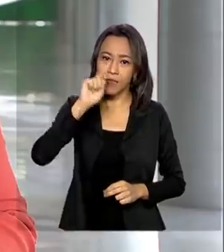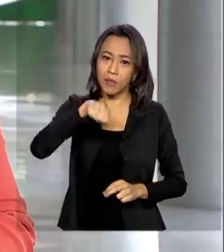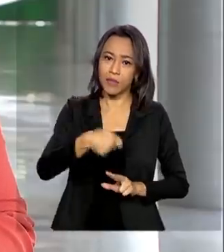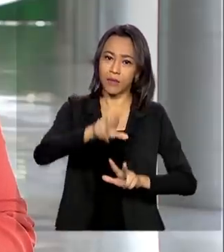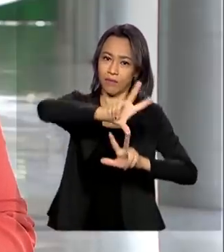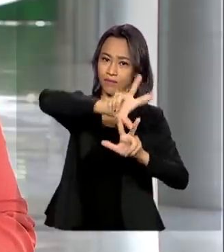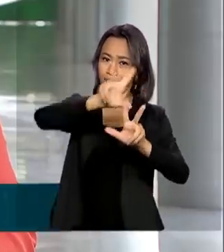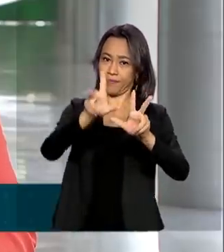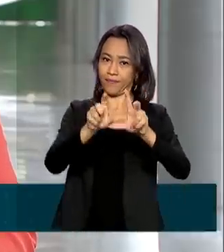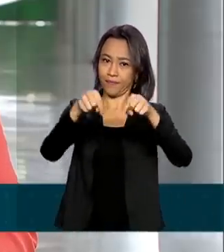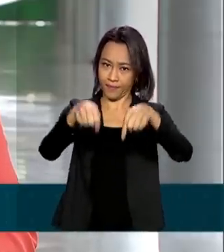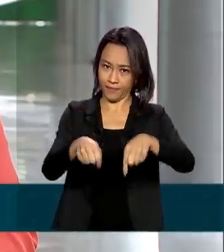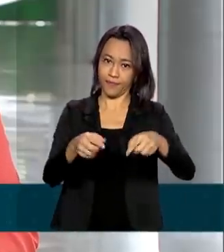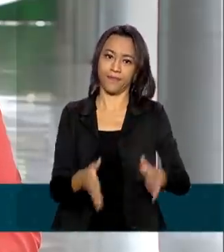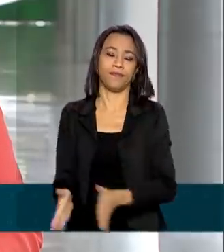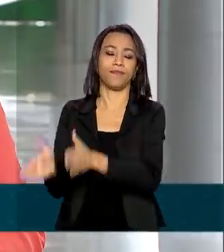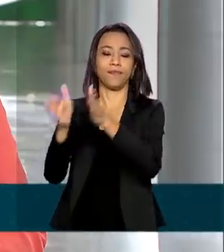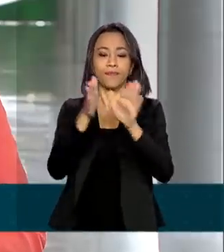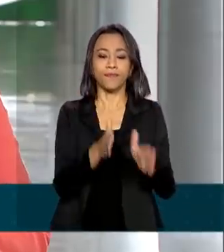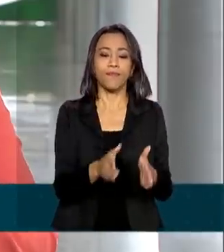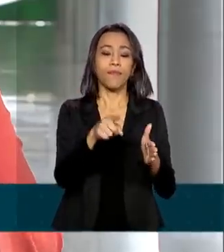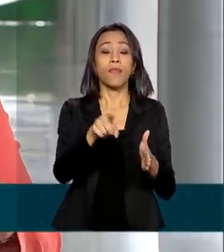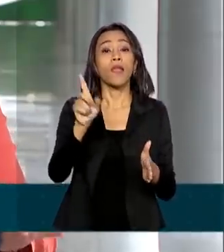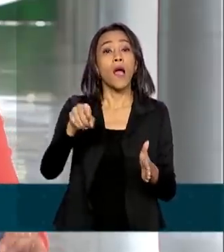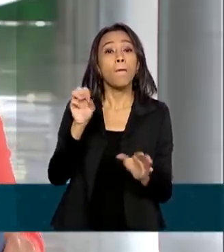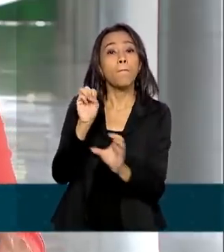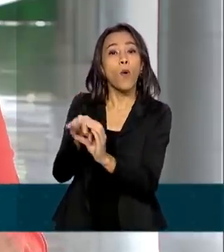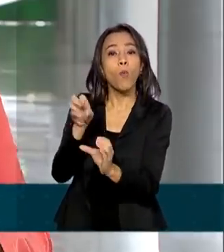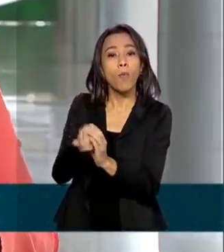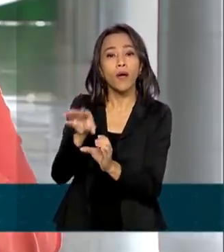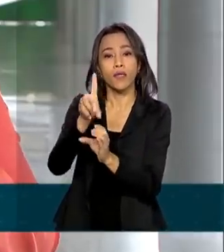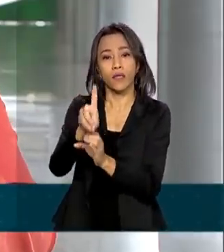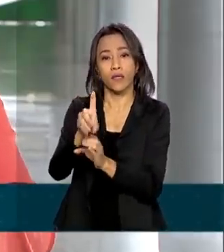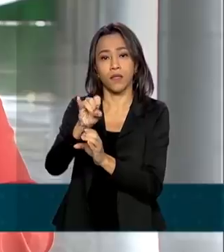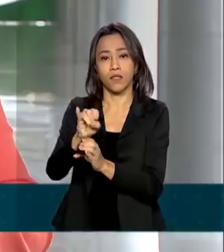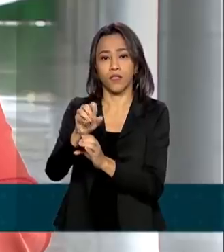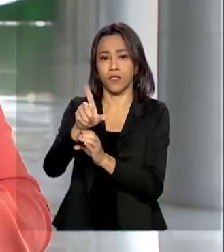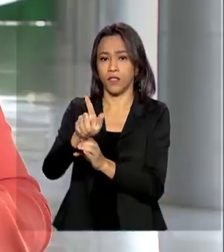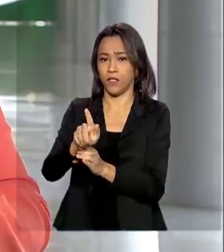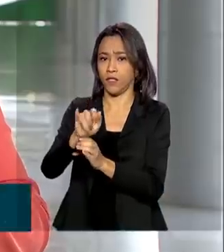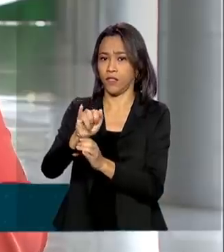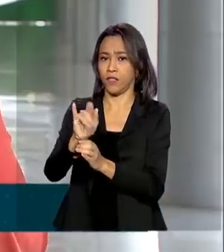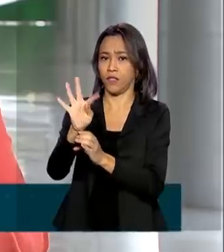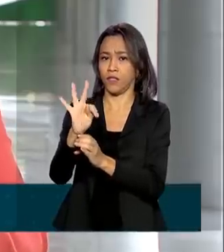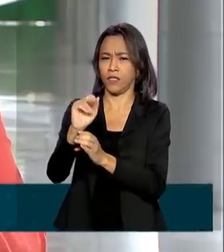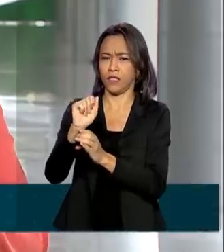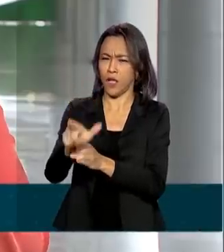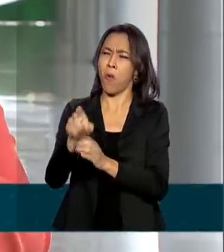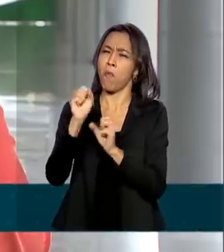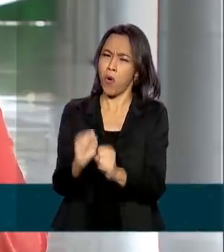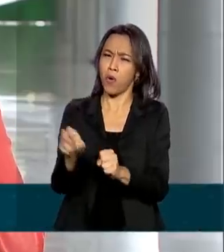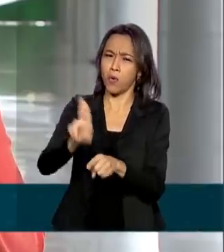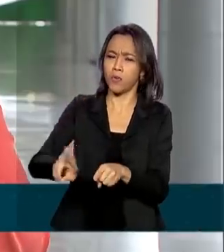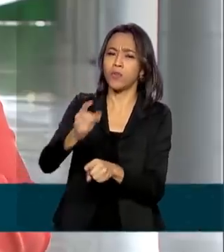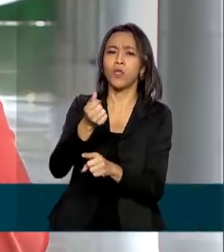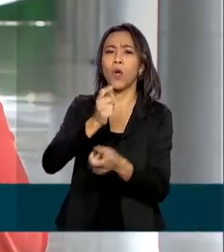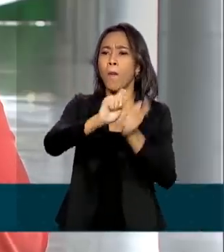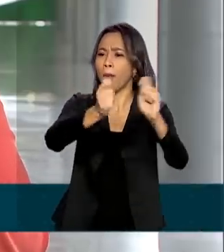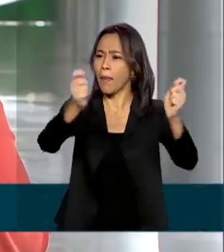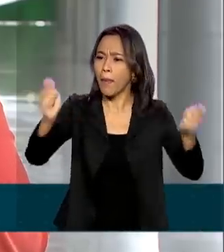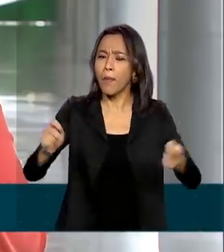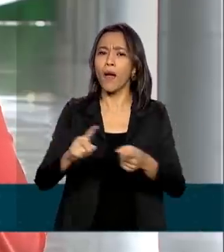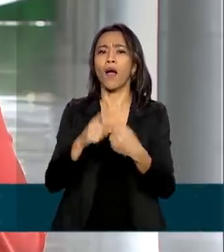Olha, esses trabalhadores vão receber pela poupança digital da Caixa. E nesse primeiro momento vão poder fazer compras ou pagamentos